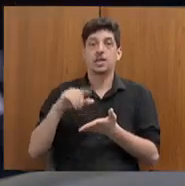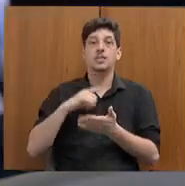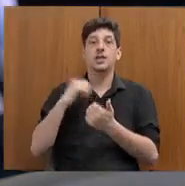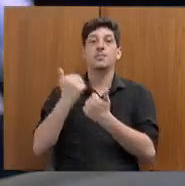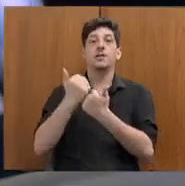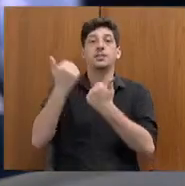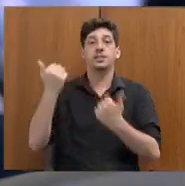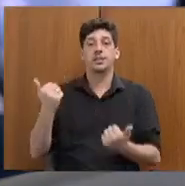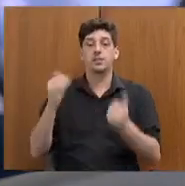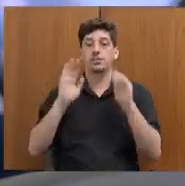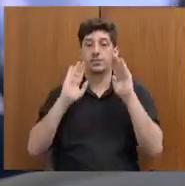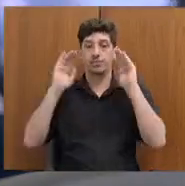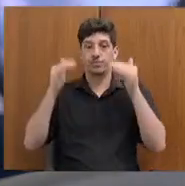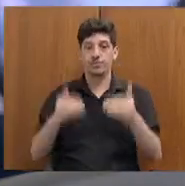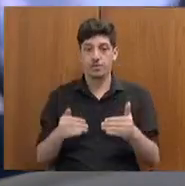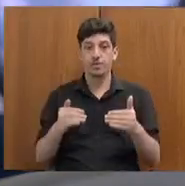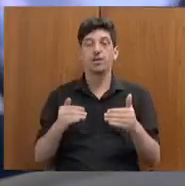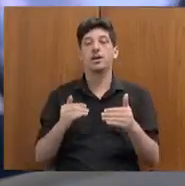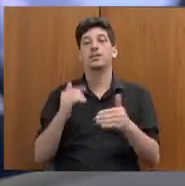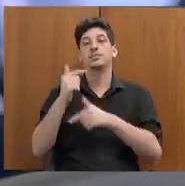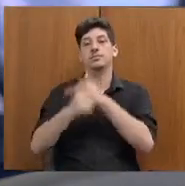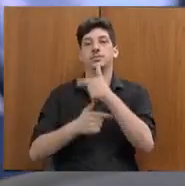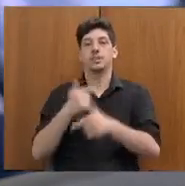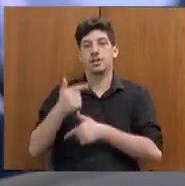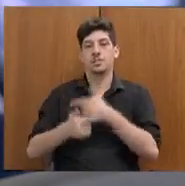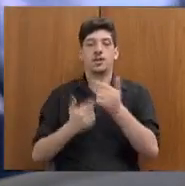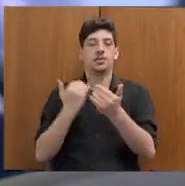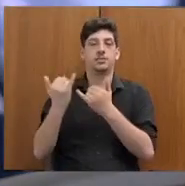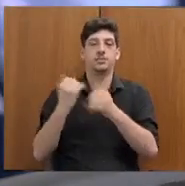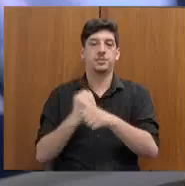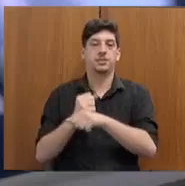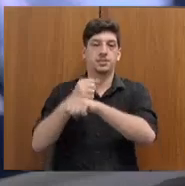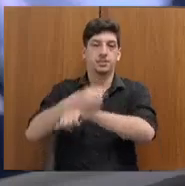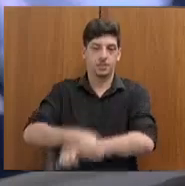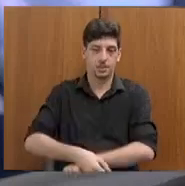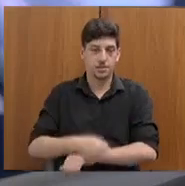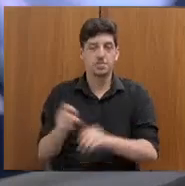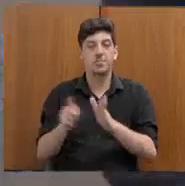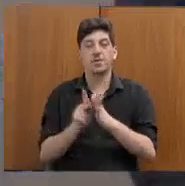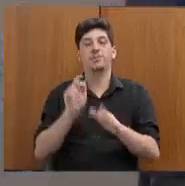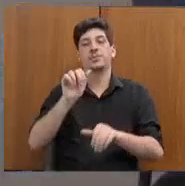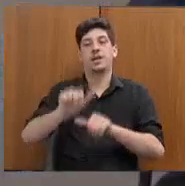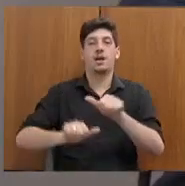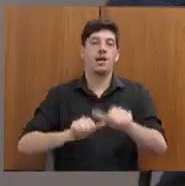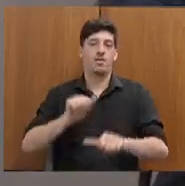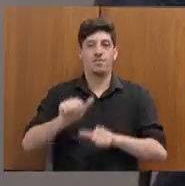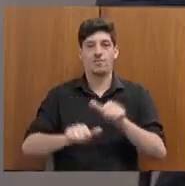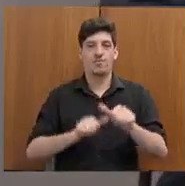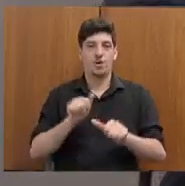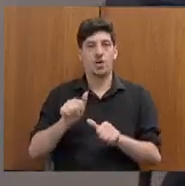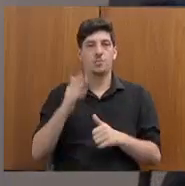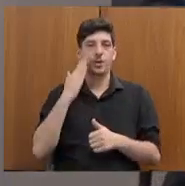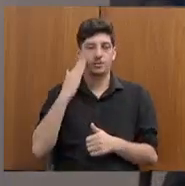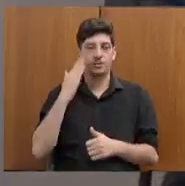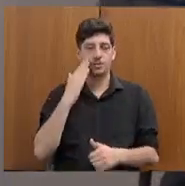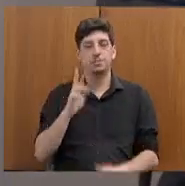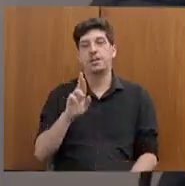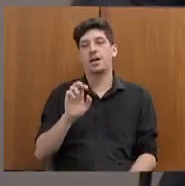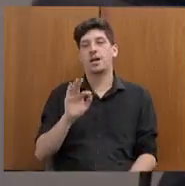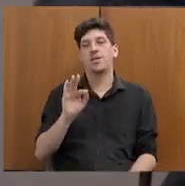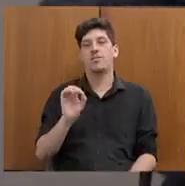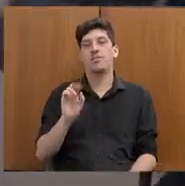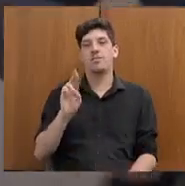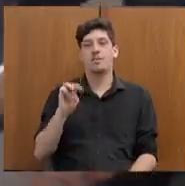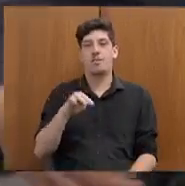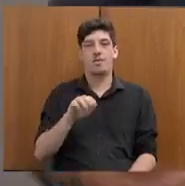específica que vai tratar dessa questão na reforma, da questão do trabalho análogo ao escravo. Então,